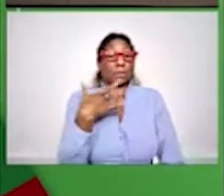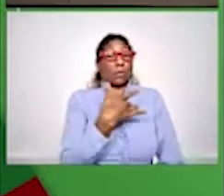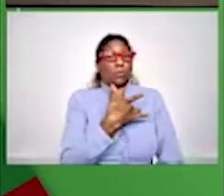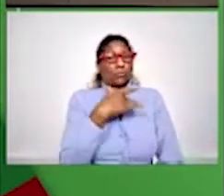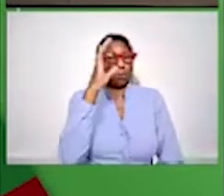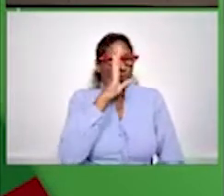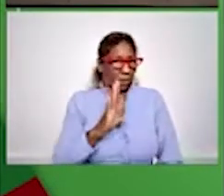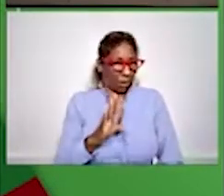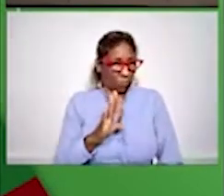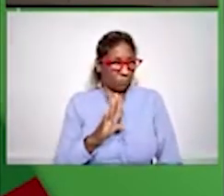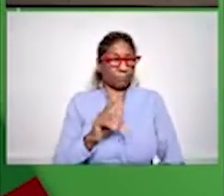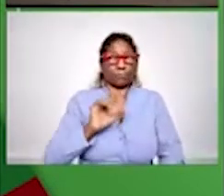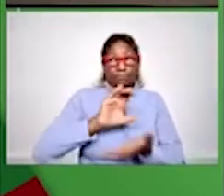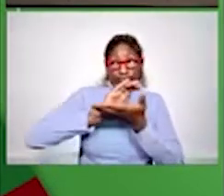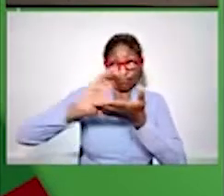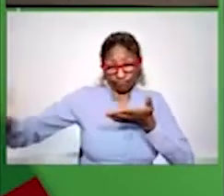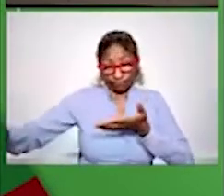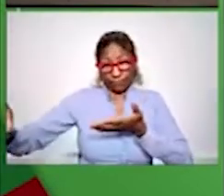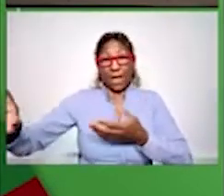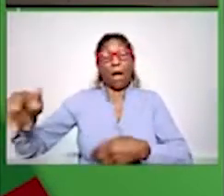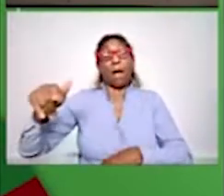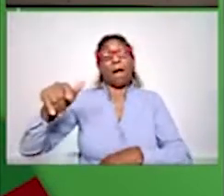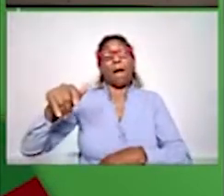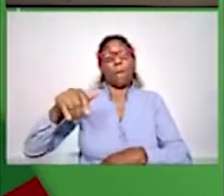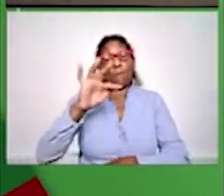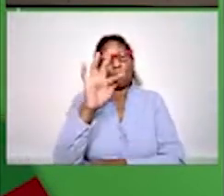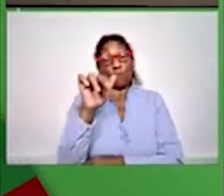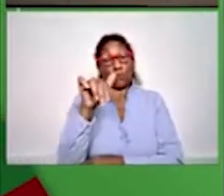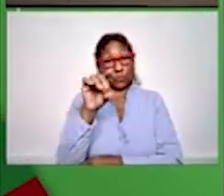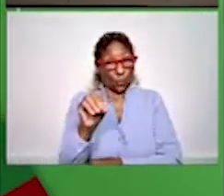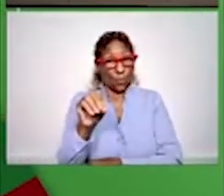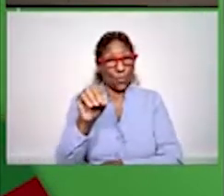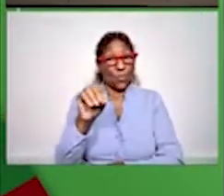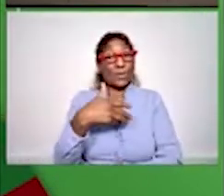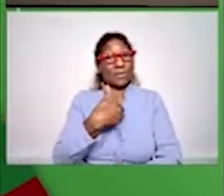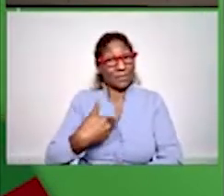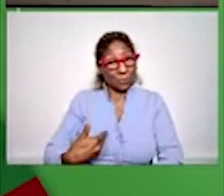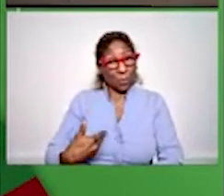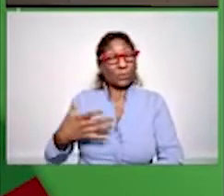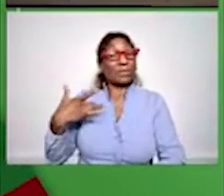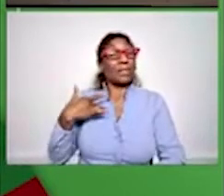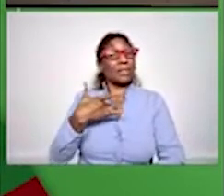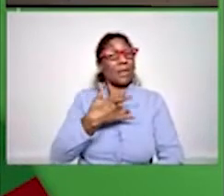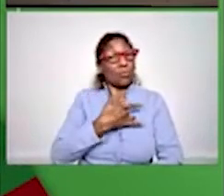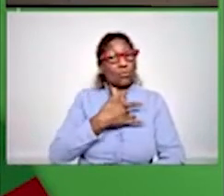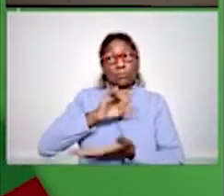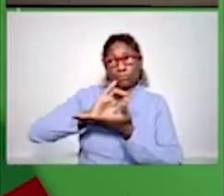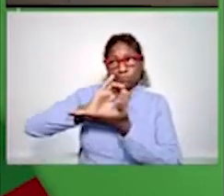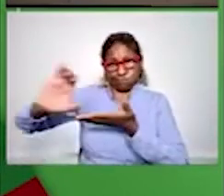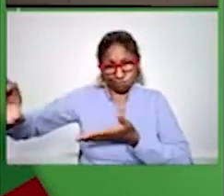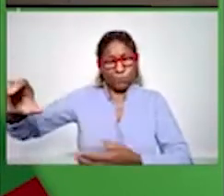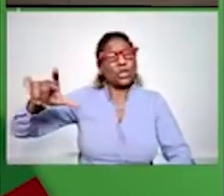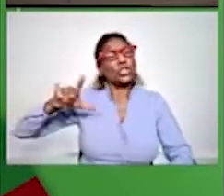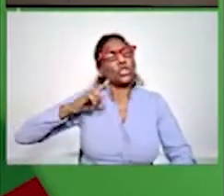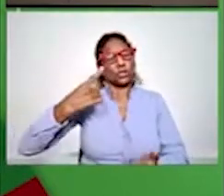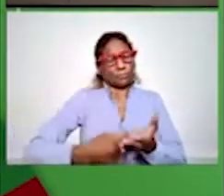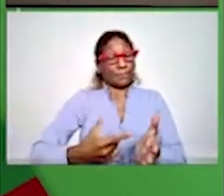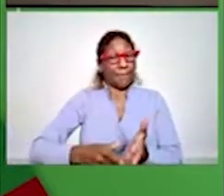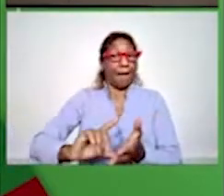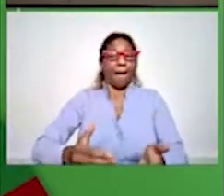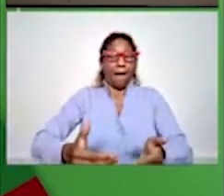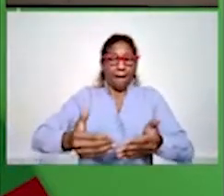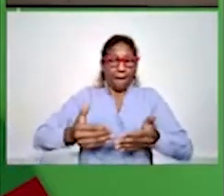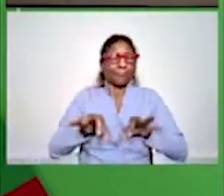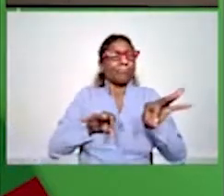ao Fundo Estadual da Saúde do Rio Grande do Sul. No regramento para o uso dessa verba já havia definição prévia